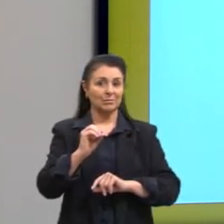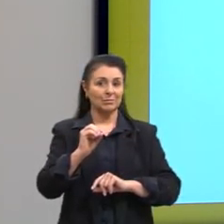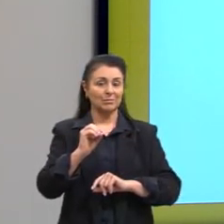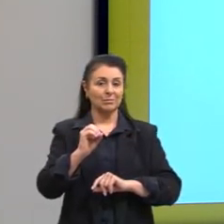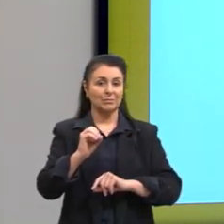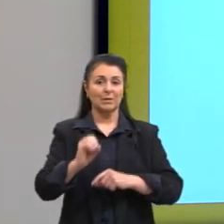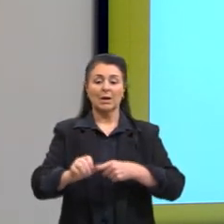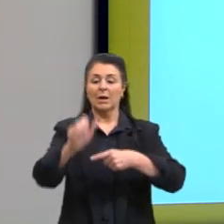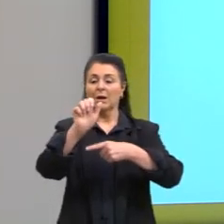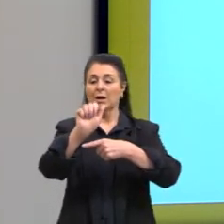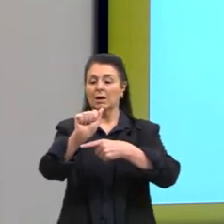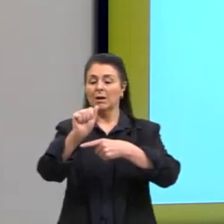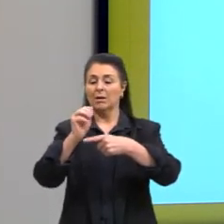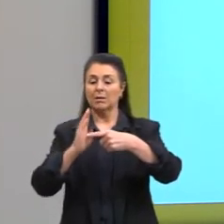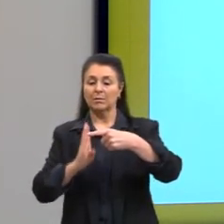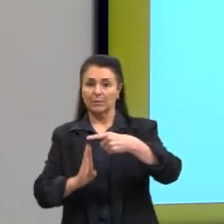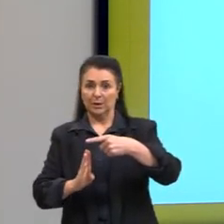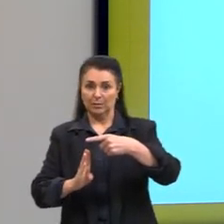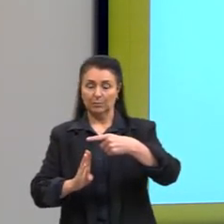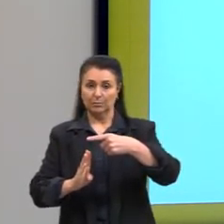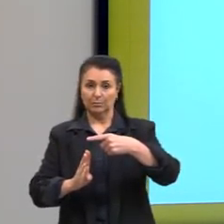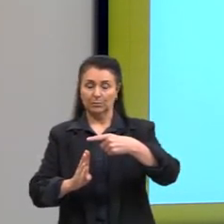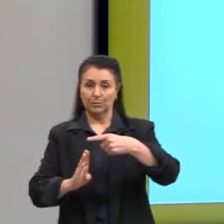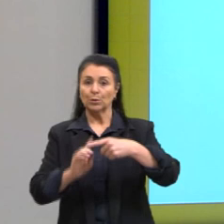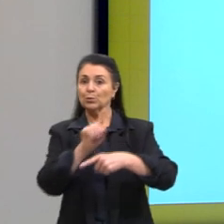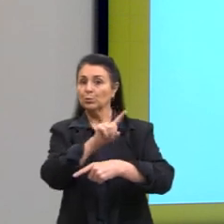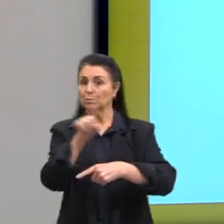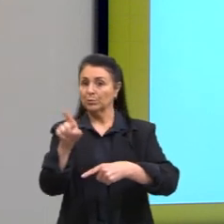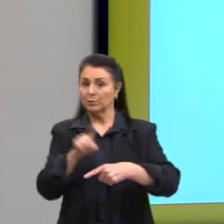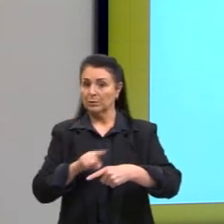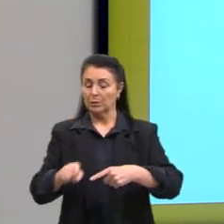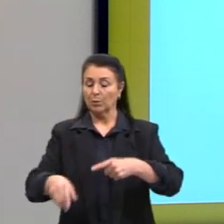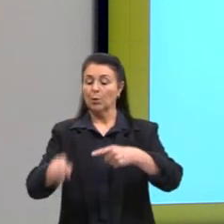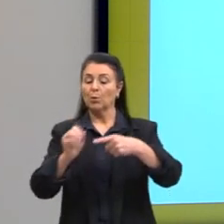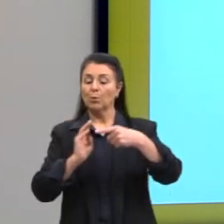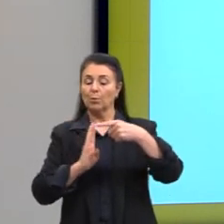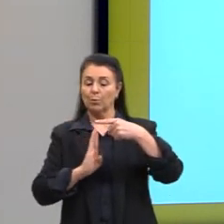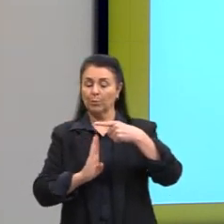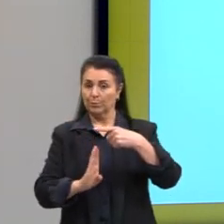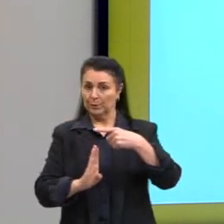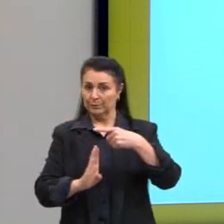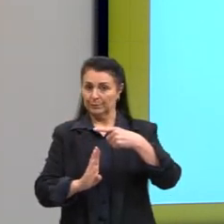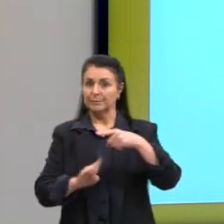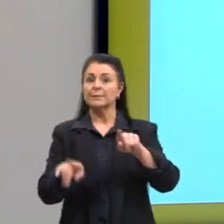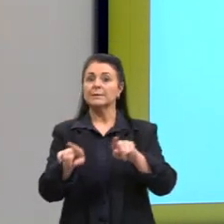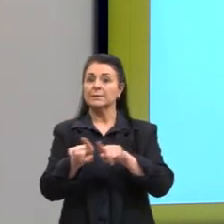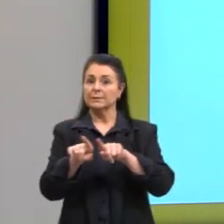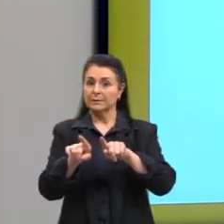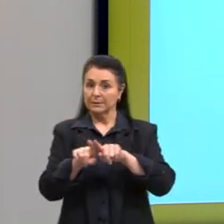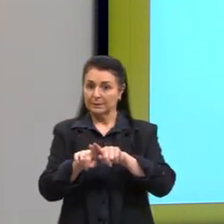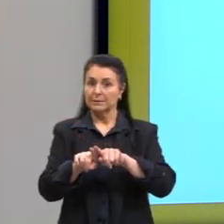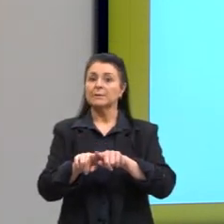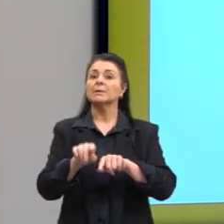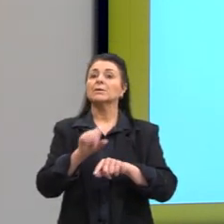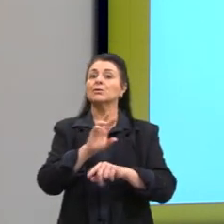A sobre B, os dois são inteiros. No entanto, B é inteiro e também diferente de zero.